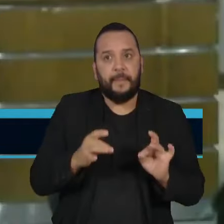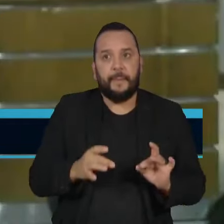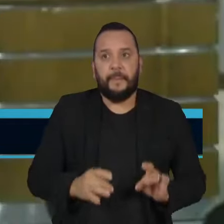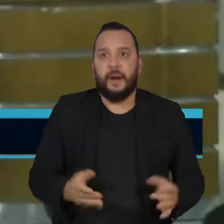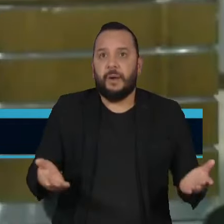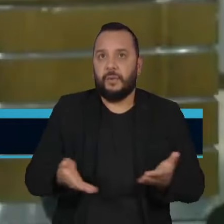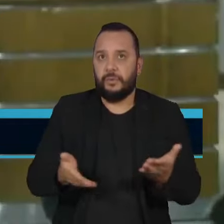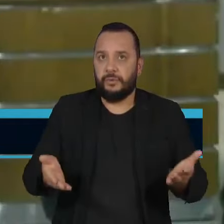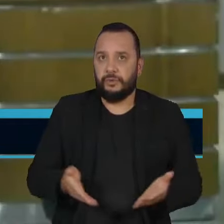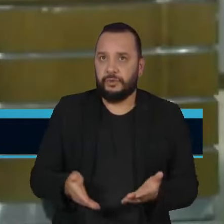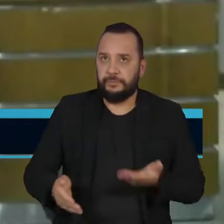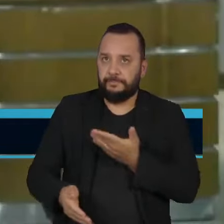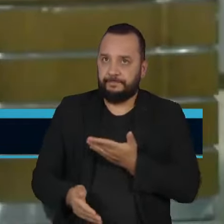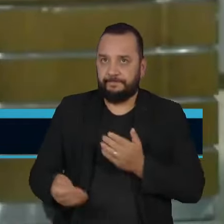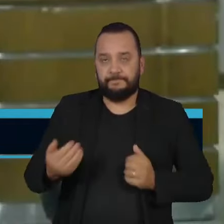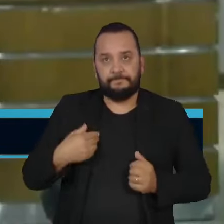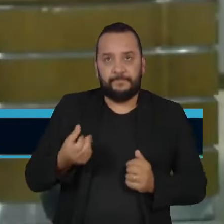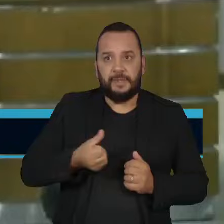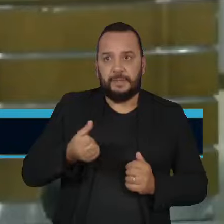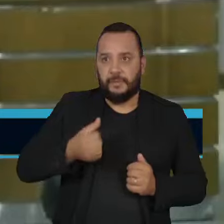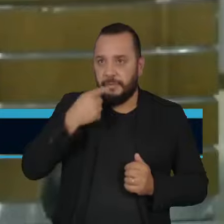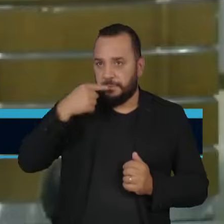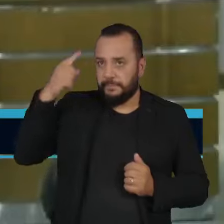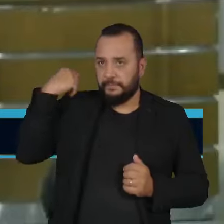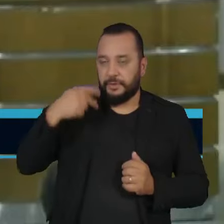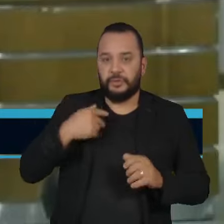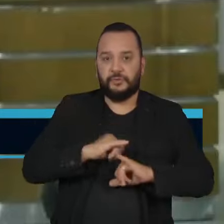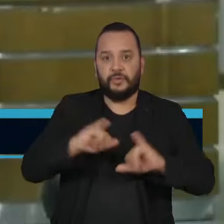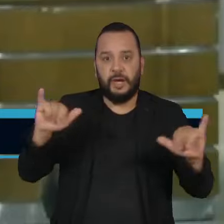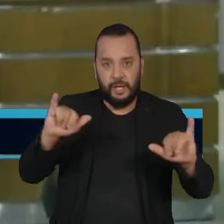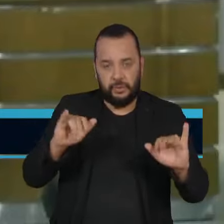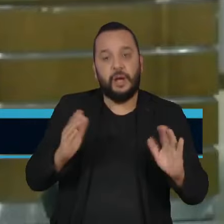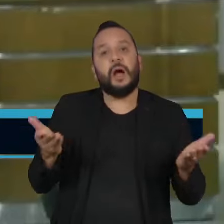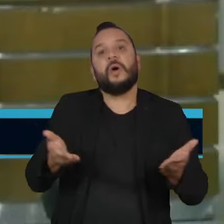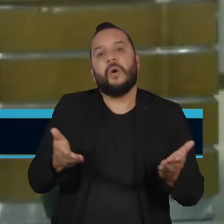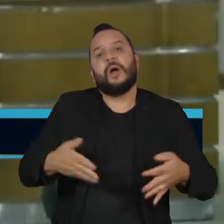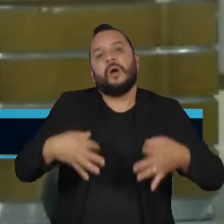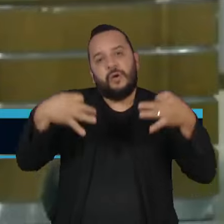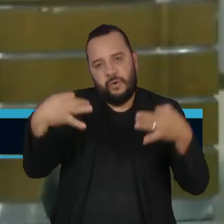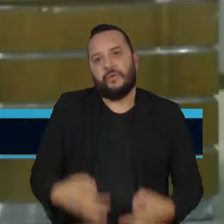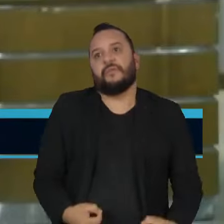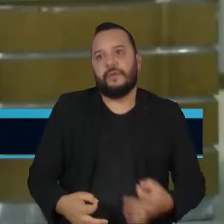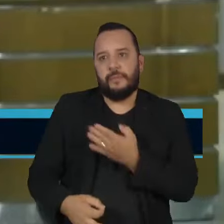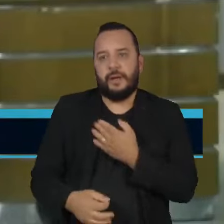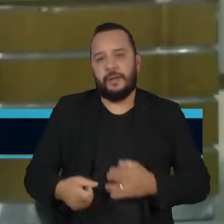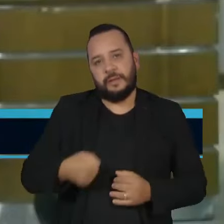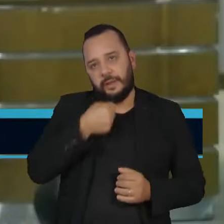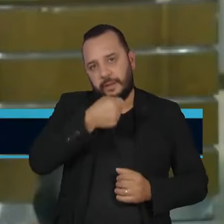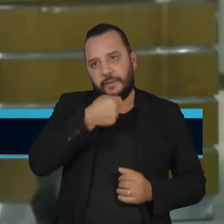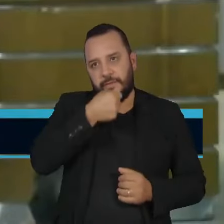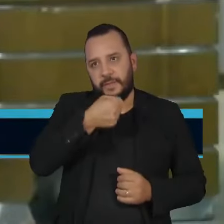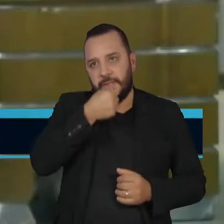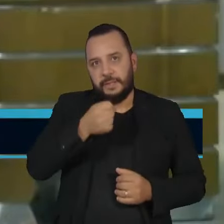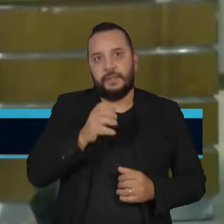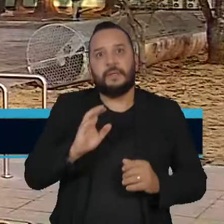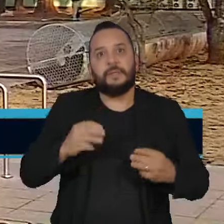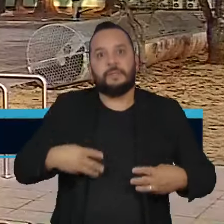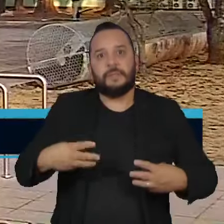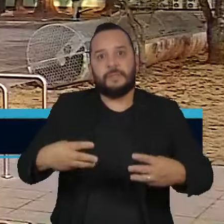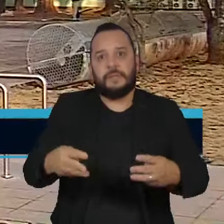divulgados na noite da última sexta-feira foram confirmados nesta entrevista coletiva no Ministério do Planejamento.